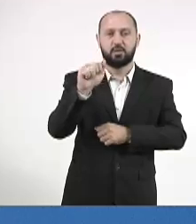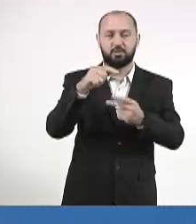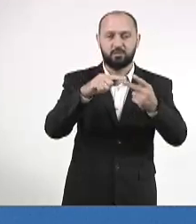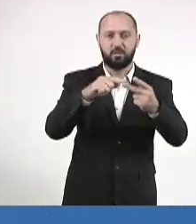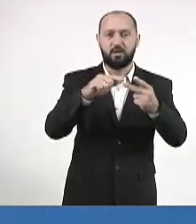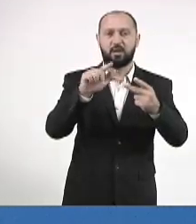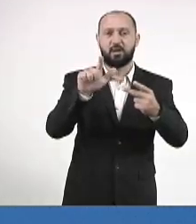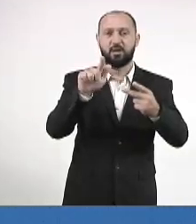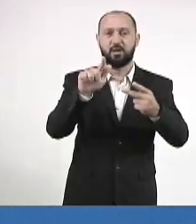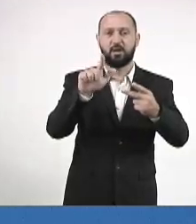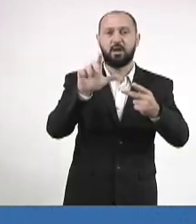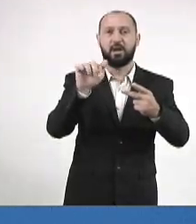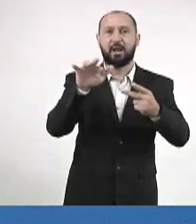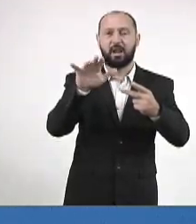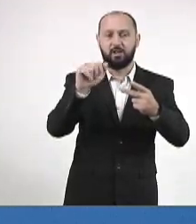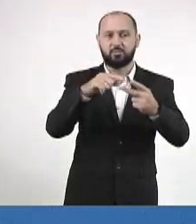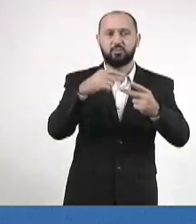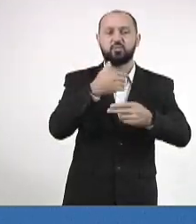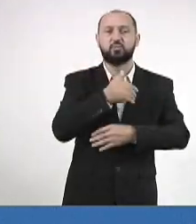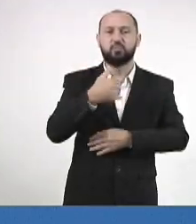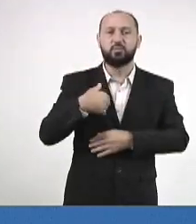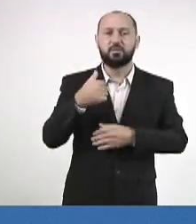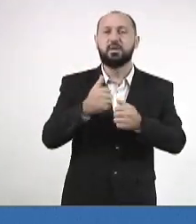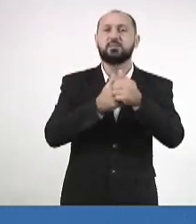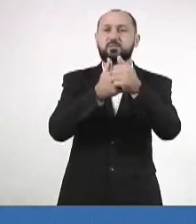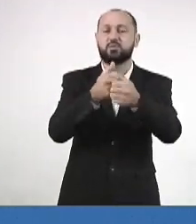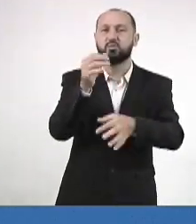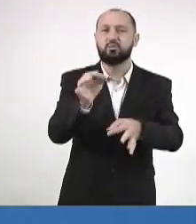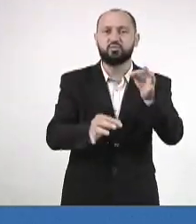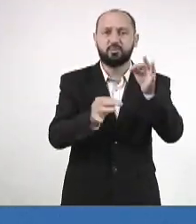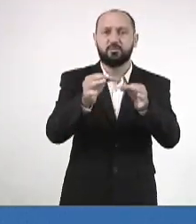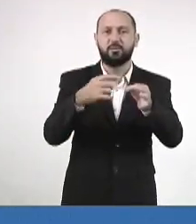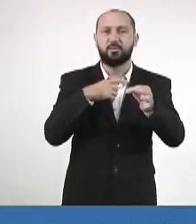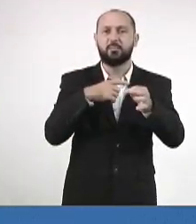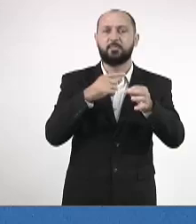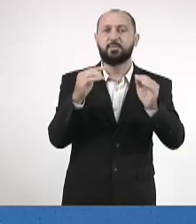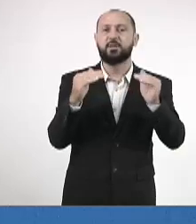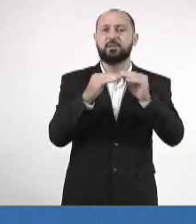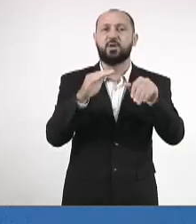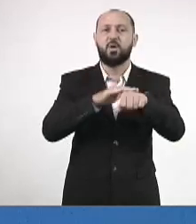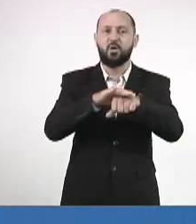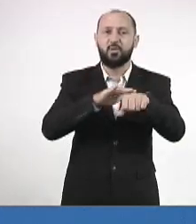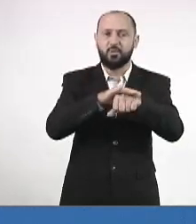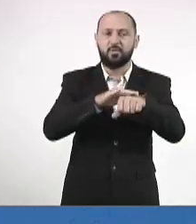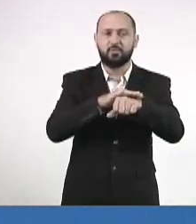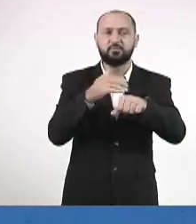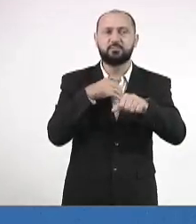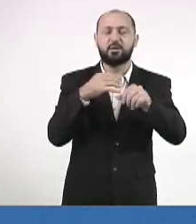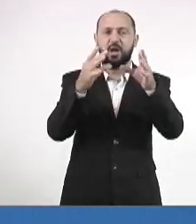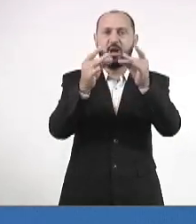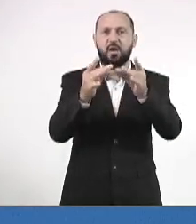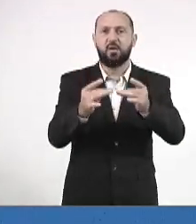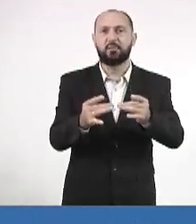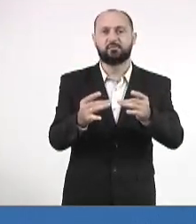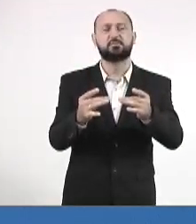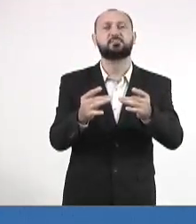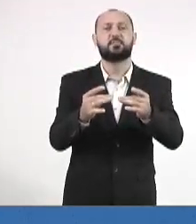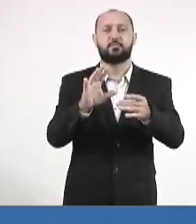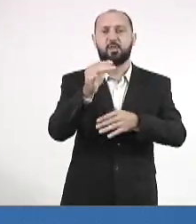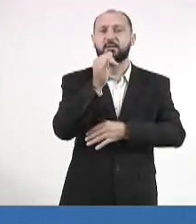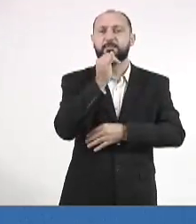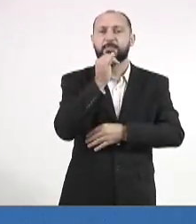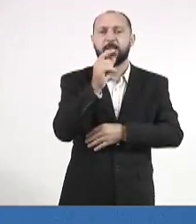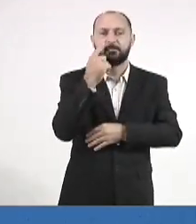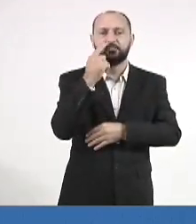que representa o governo nessa parte da assessoria jurídica, para a gente ter uma conversa mais a miúda em relação a isso. Vou dar um